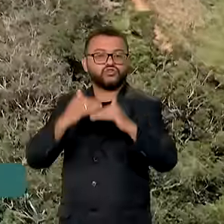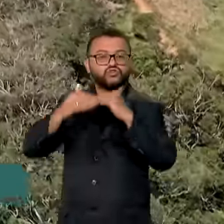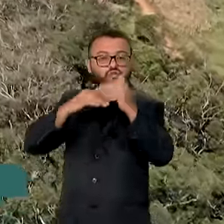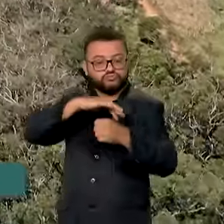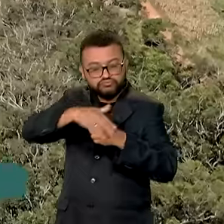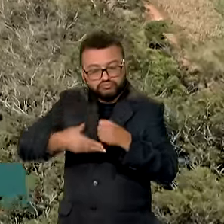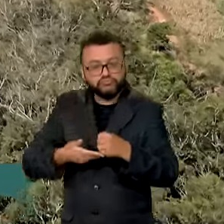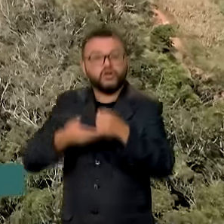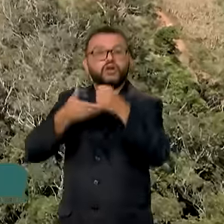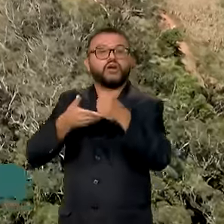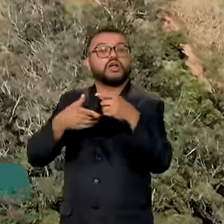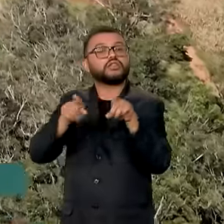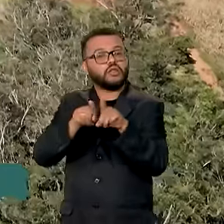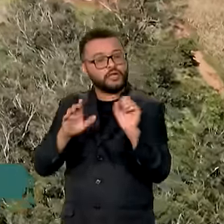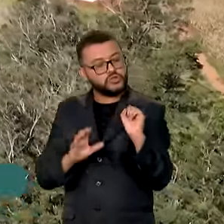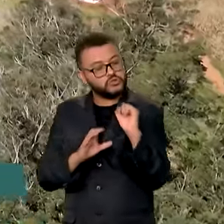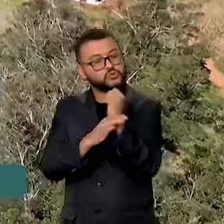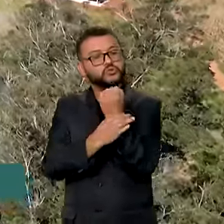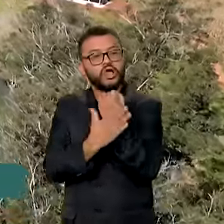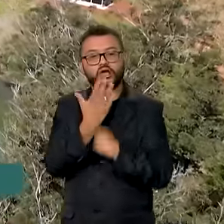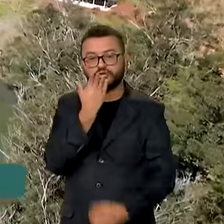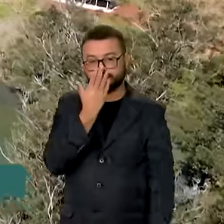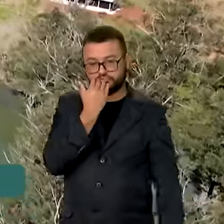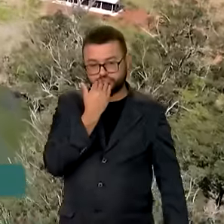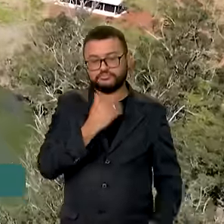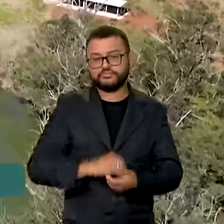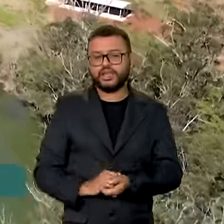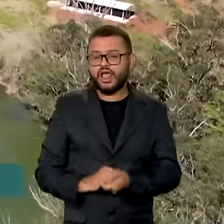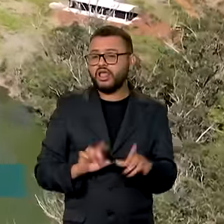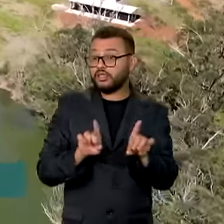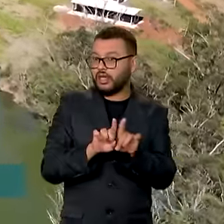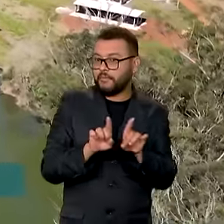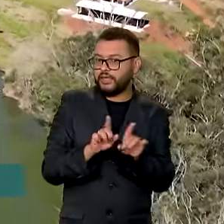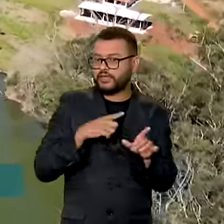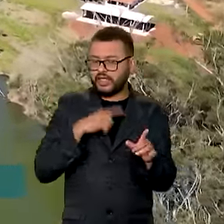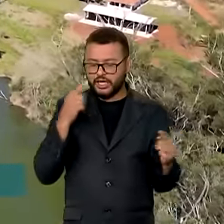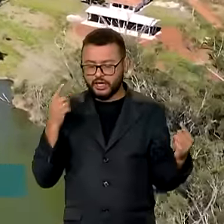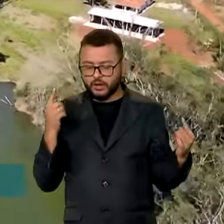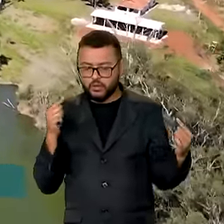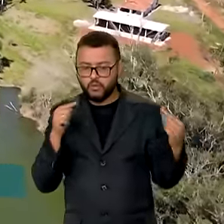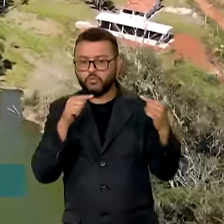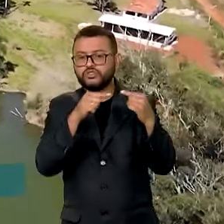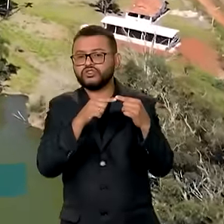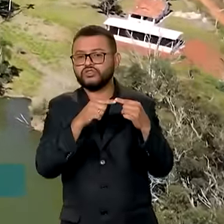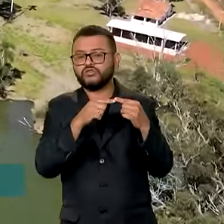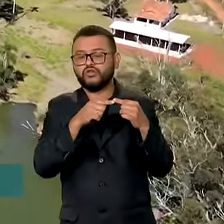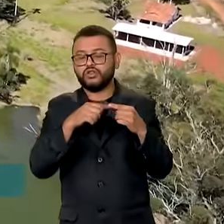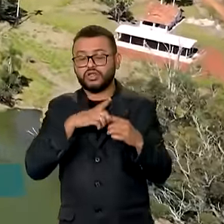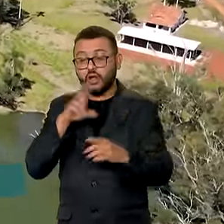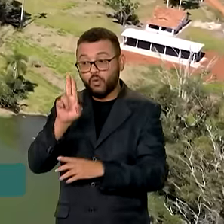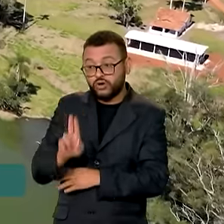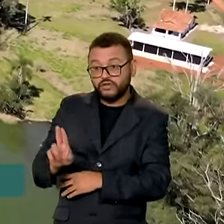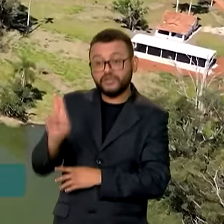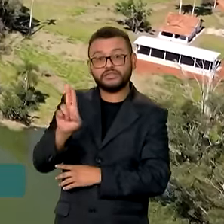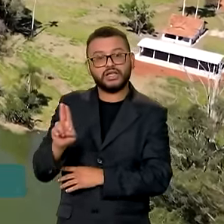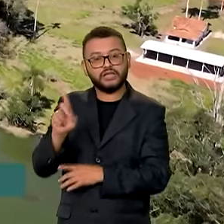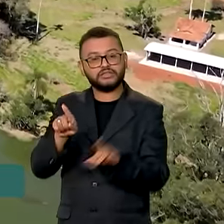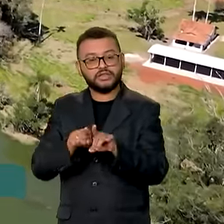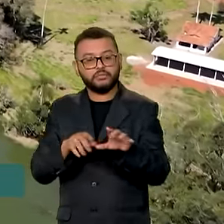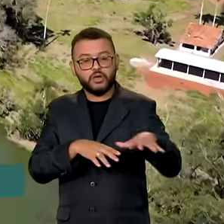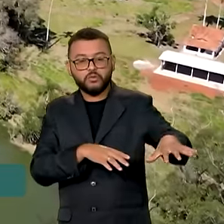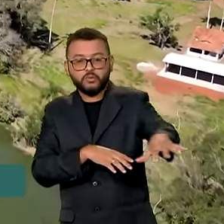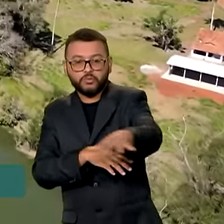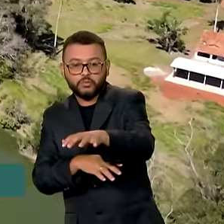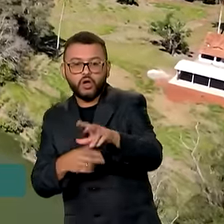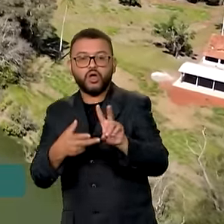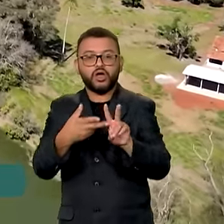sustentável e segurança alimentar. Há também uma relação direta da universidade com comunidades